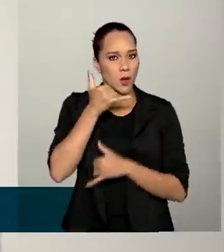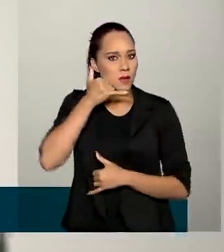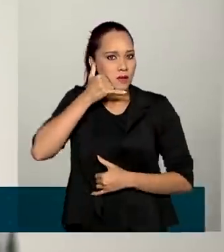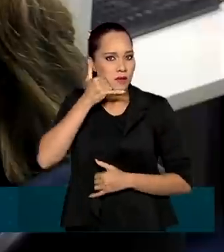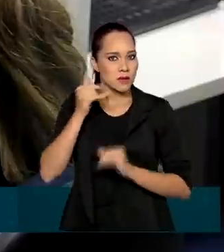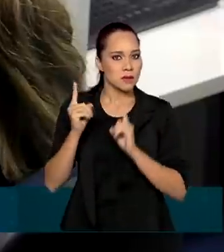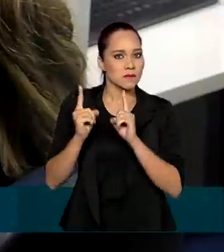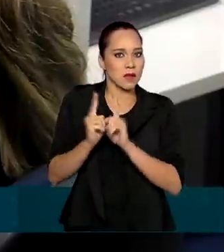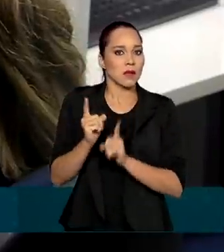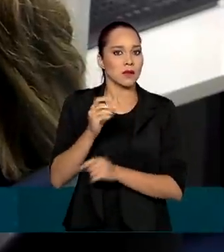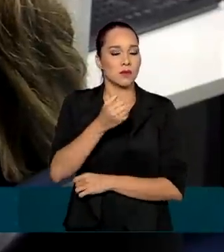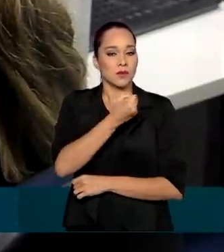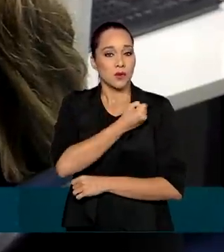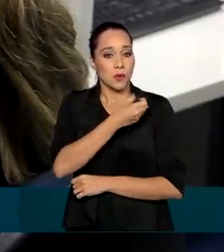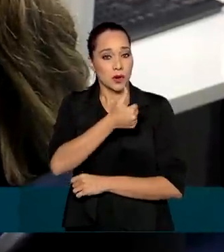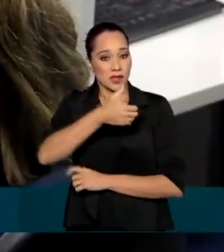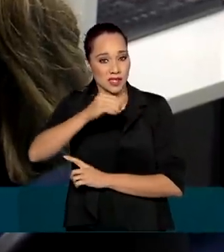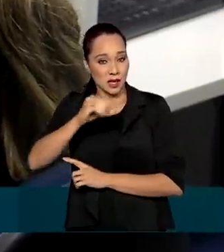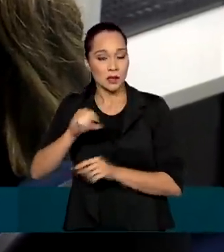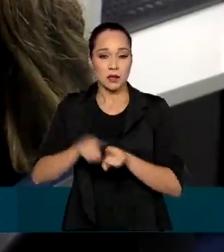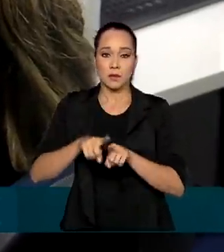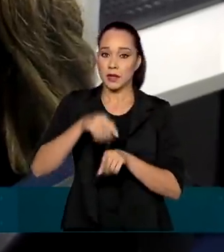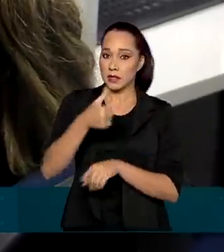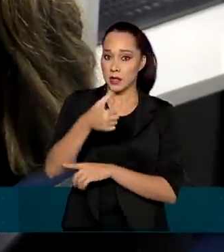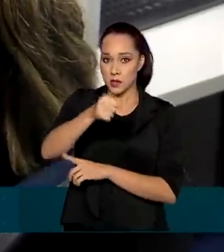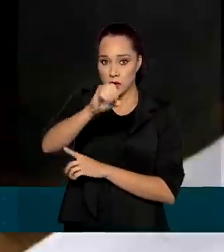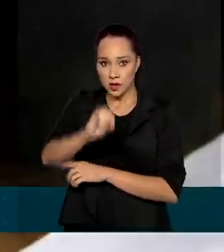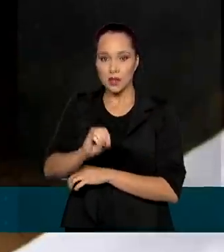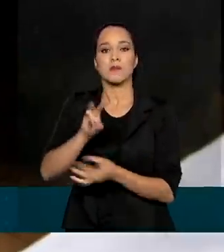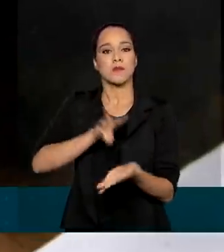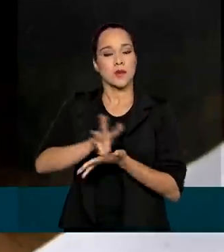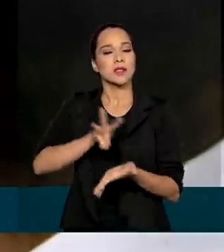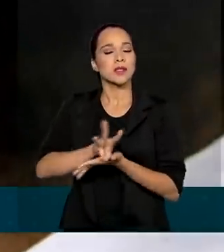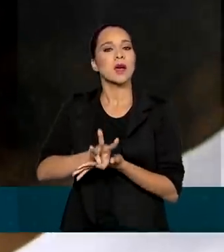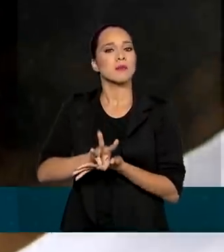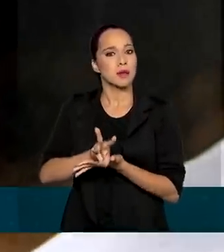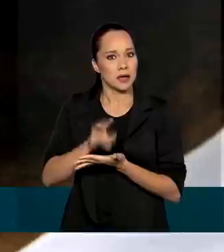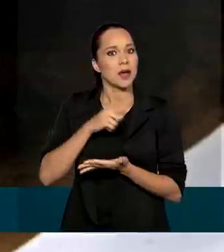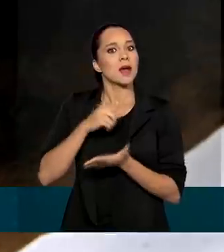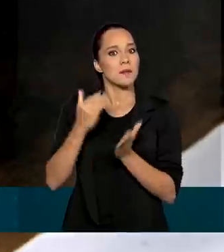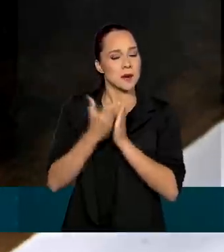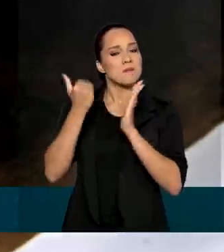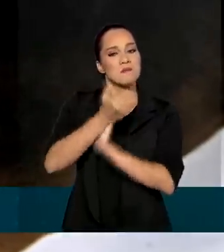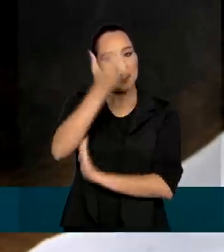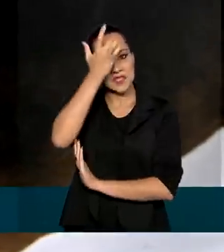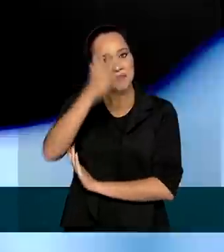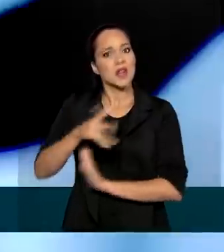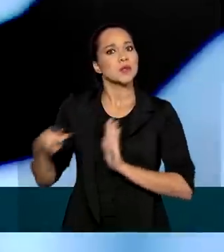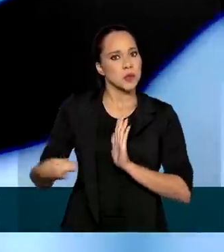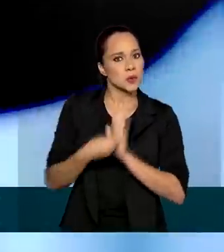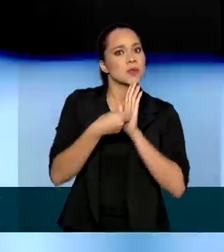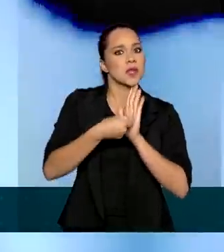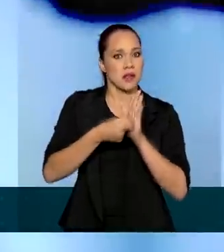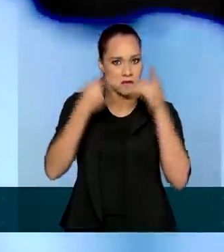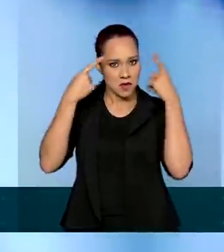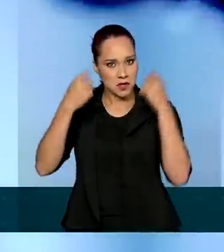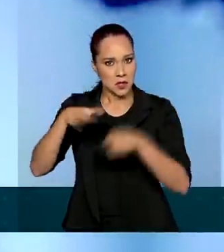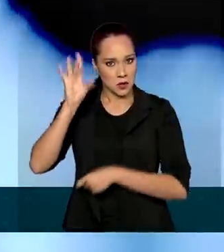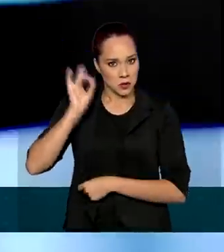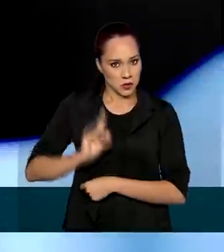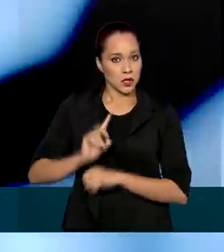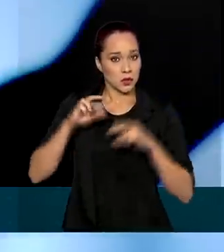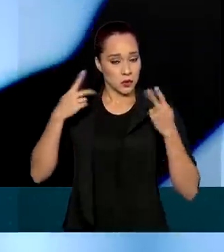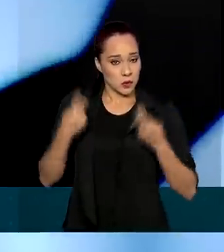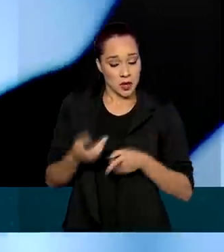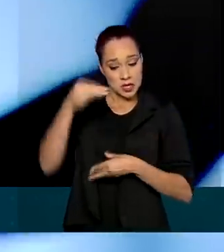do Disque 100 e do Ligue 180 para o WhatsApp é para ficar ainda mais fácil denunciar a violação de direitos